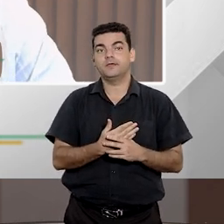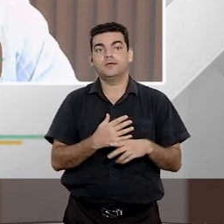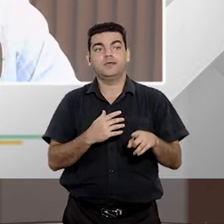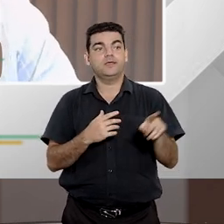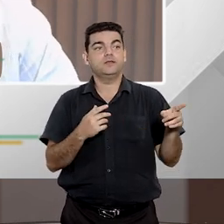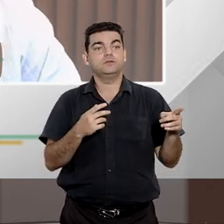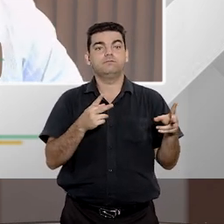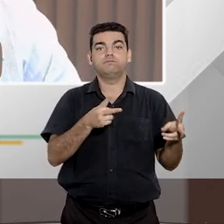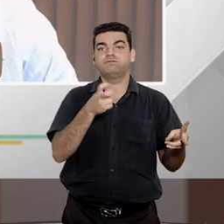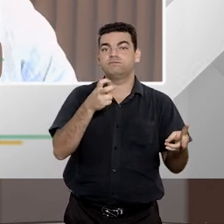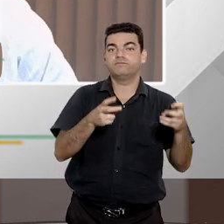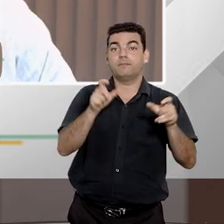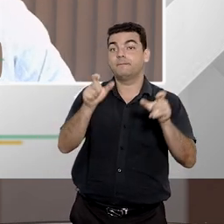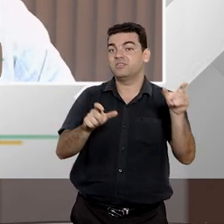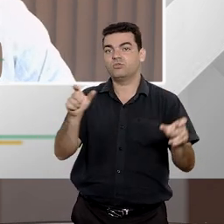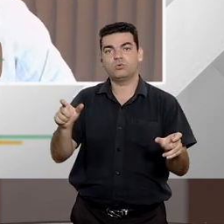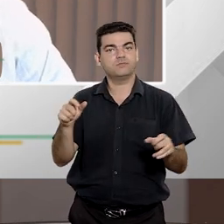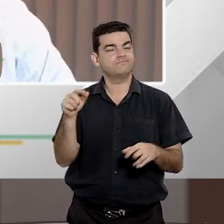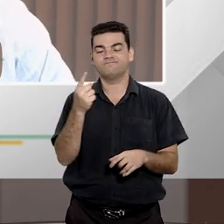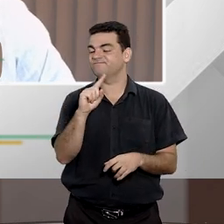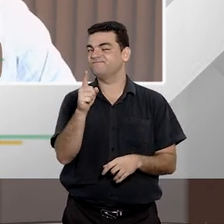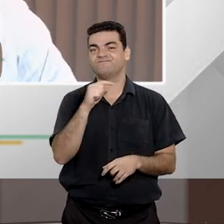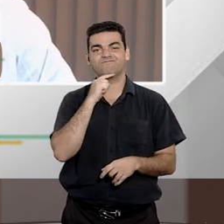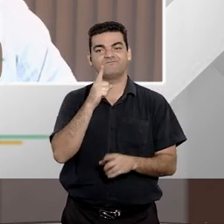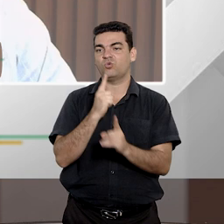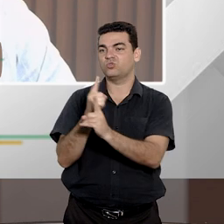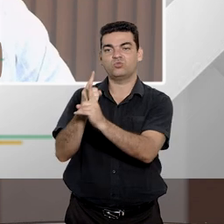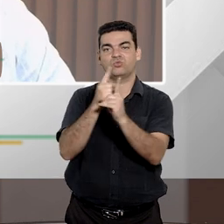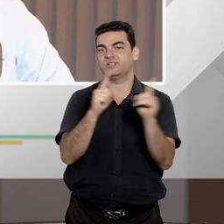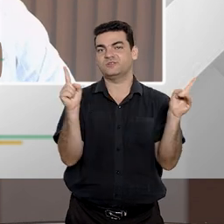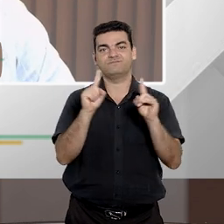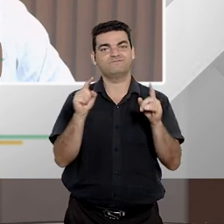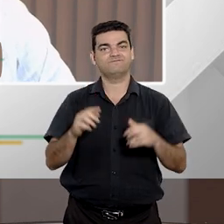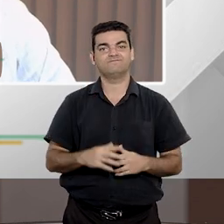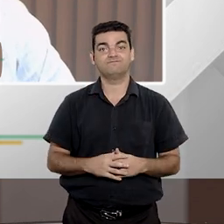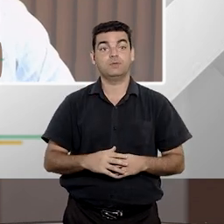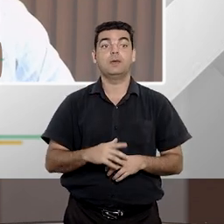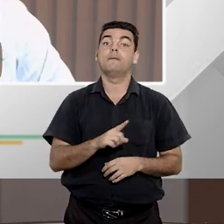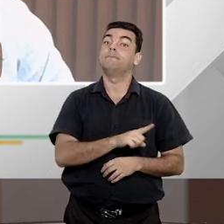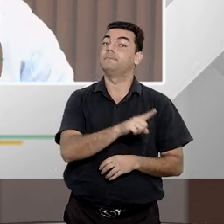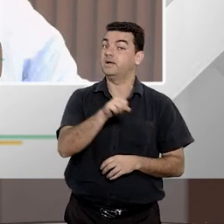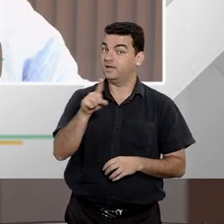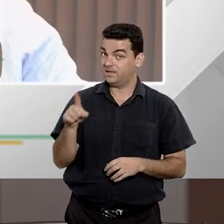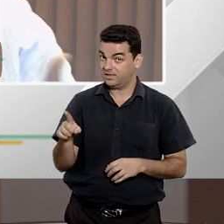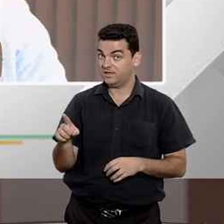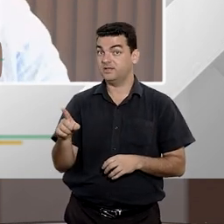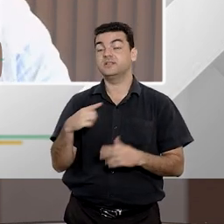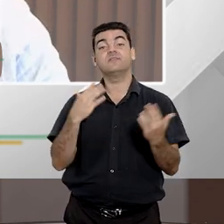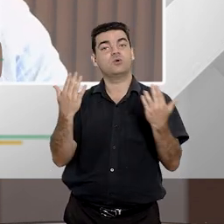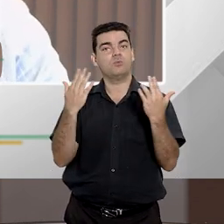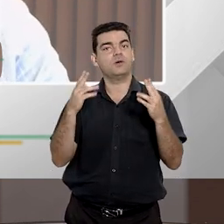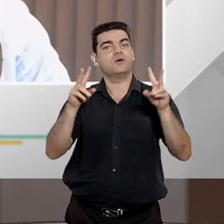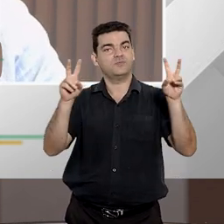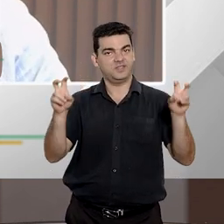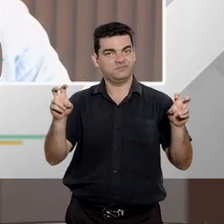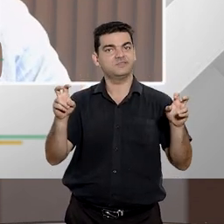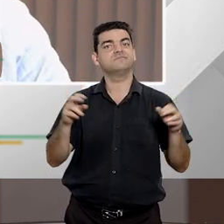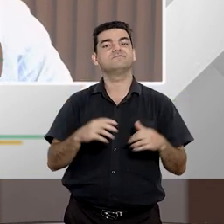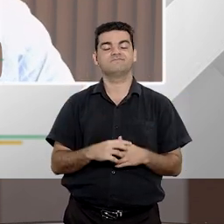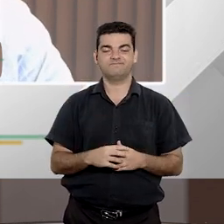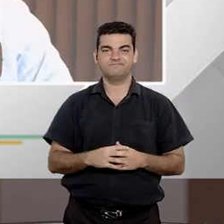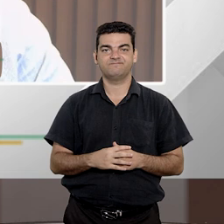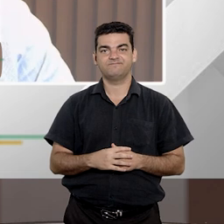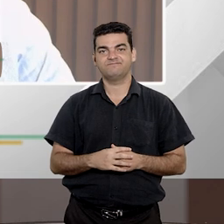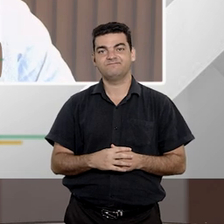conseguir identificar essas pessoas facilmente, mas todas elas vão ter uma ligação pela circunstância do fato danoso.